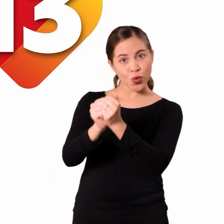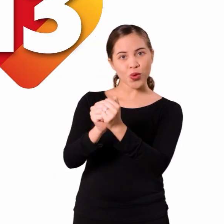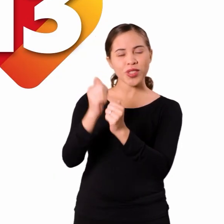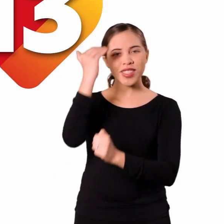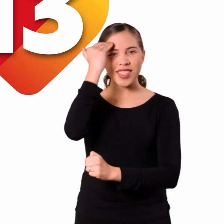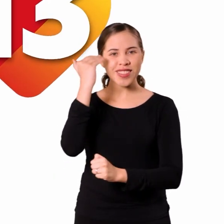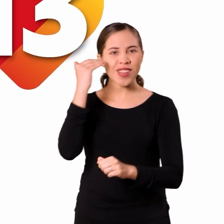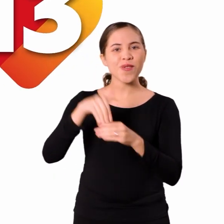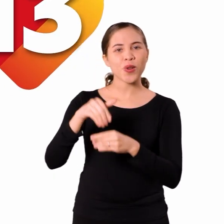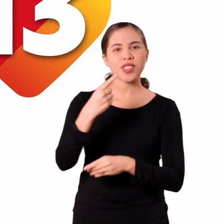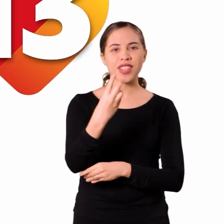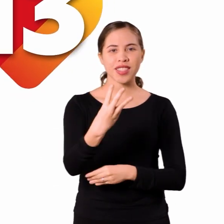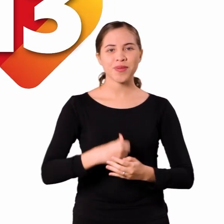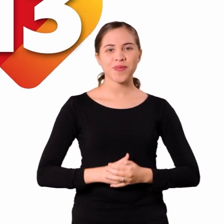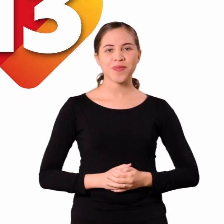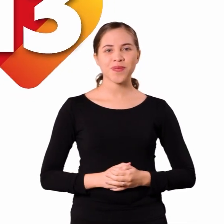juntos por Santa Maria. 13 no coração pulsante.